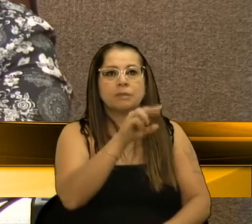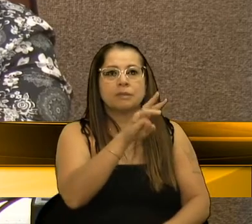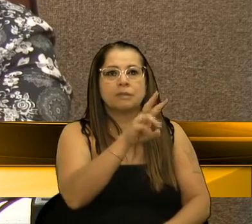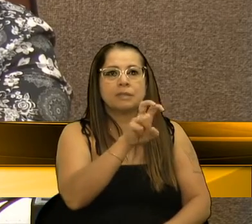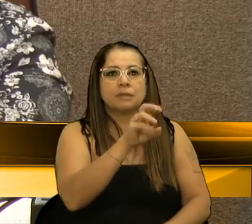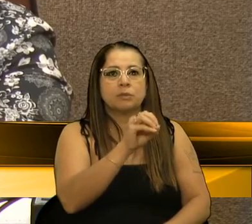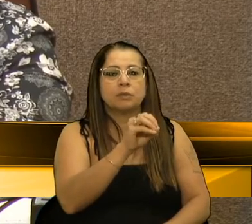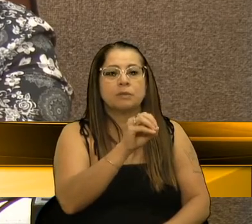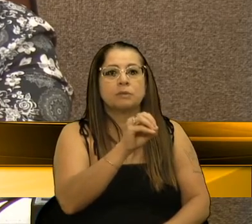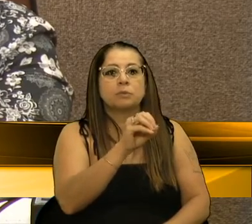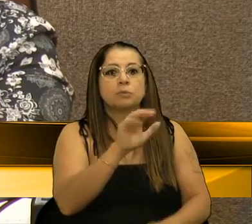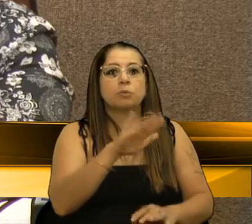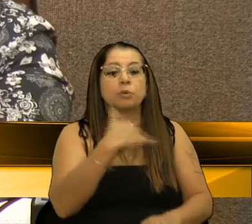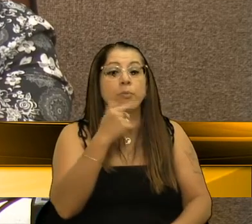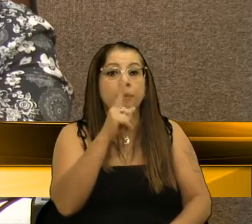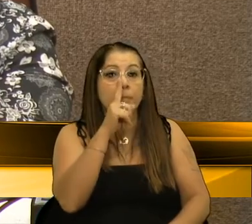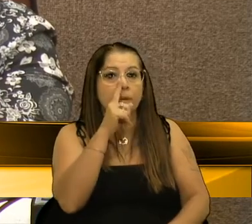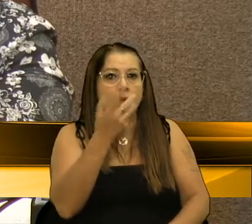morreu a minha mãe.